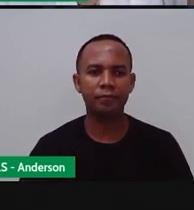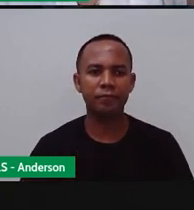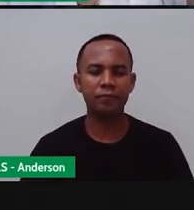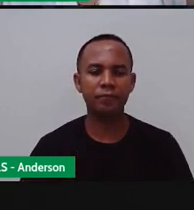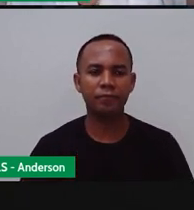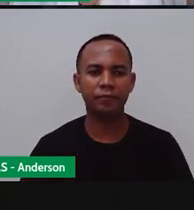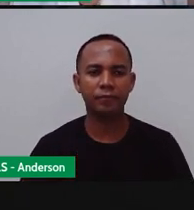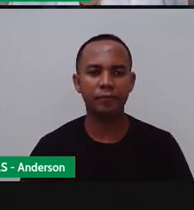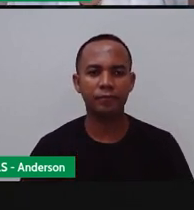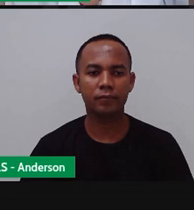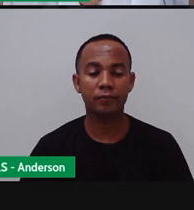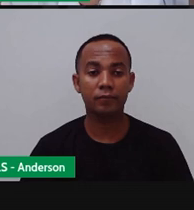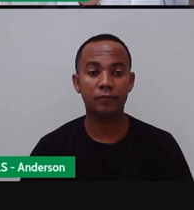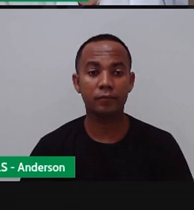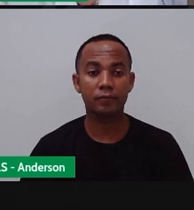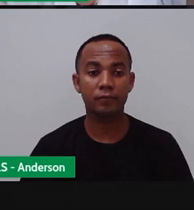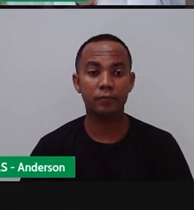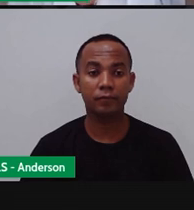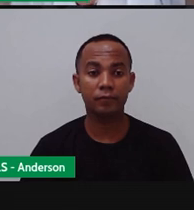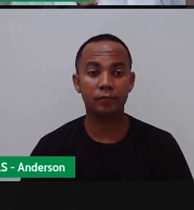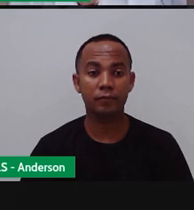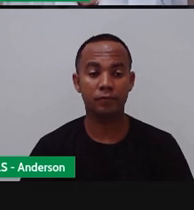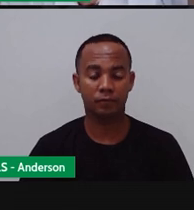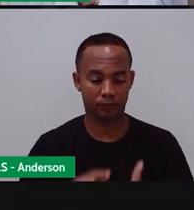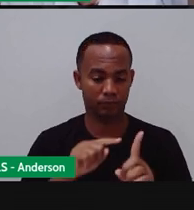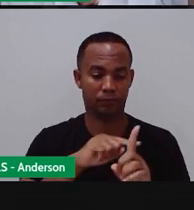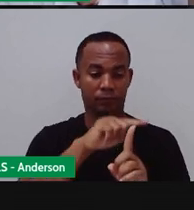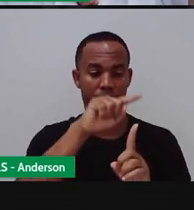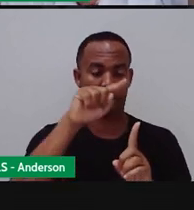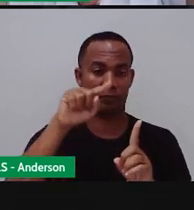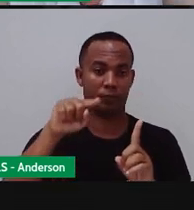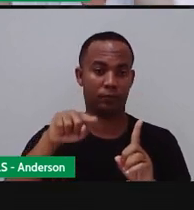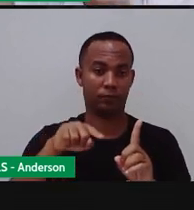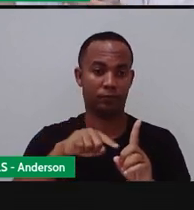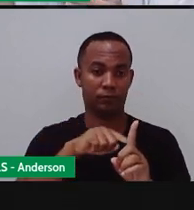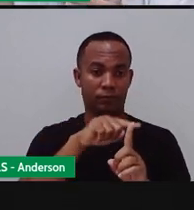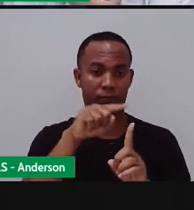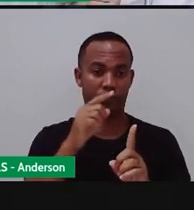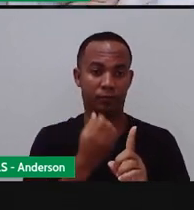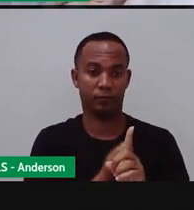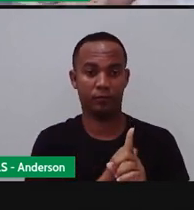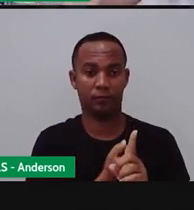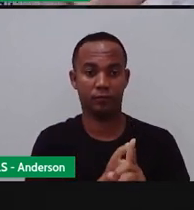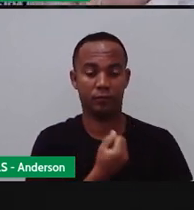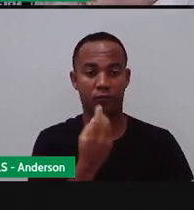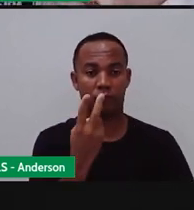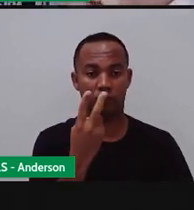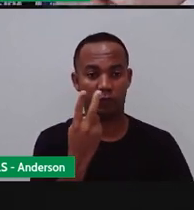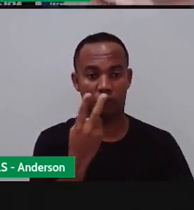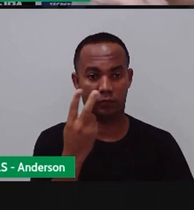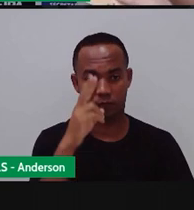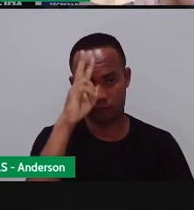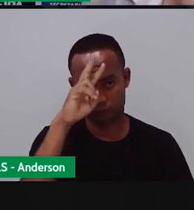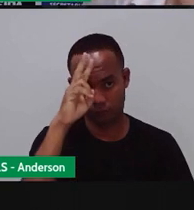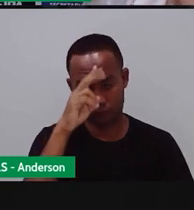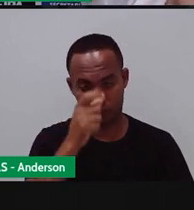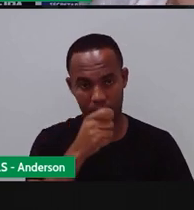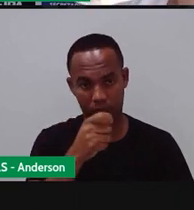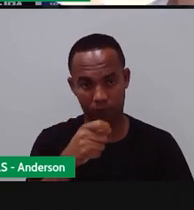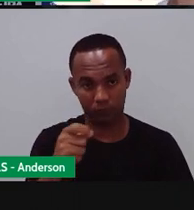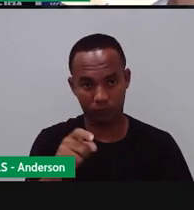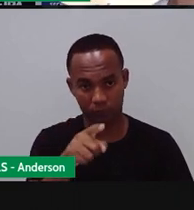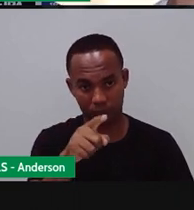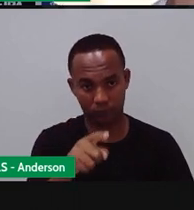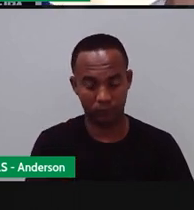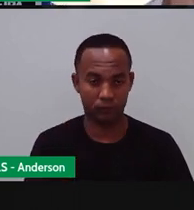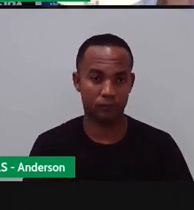ele vai dar a volta o quê? Ó, ele vai passar por cada um desses números duas vezes. Lembra aqui que a Pro escreveu, ó? Olhem